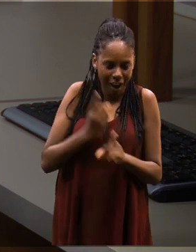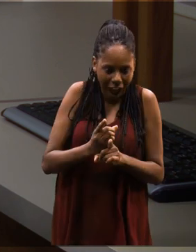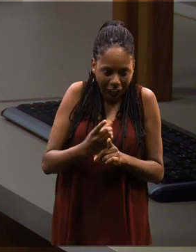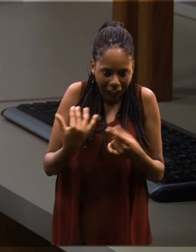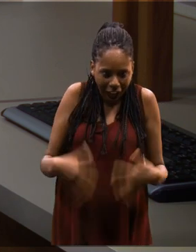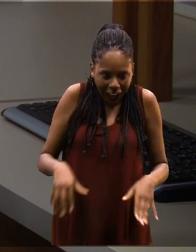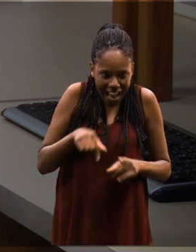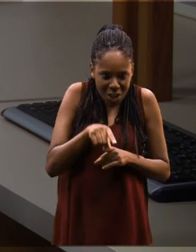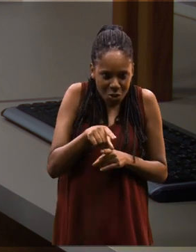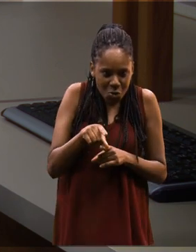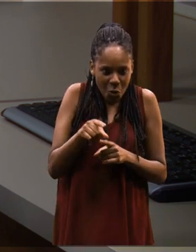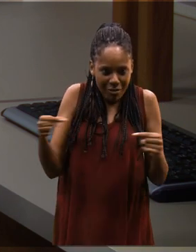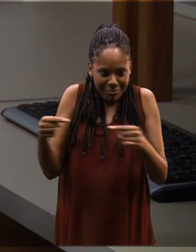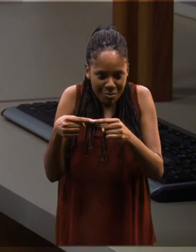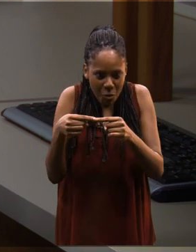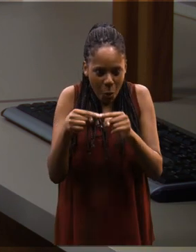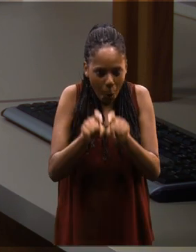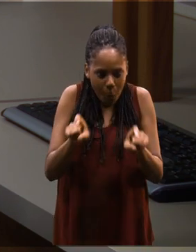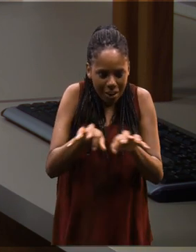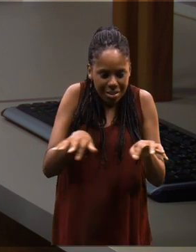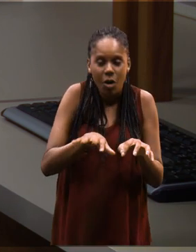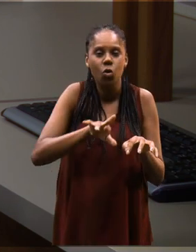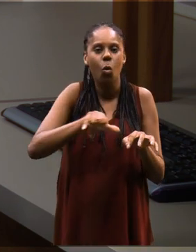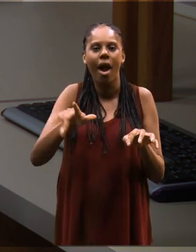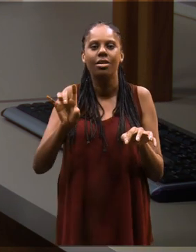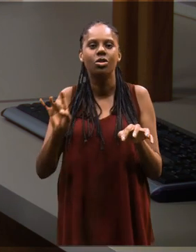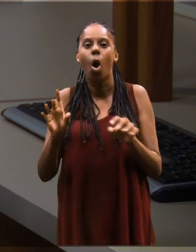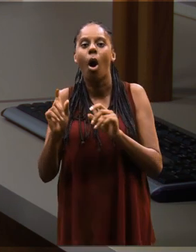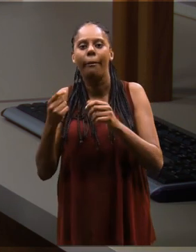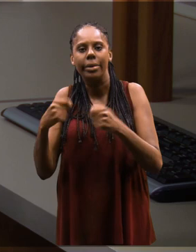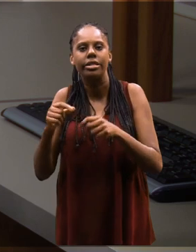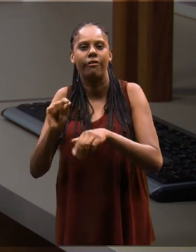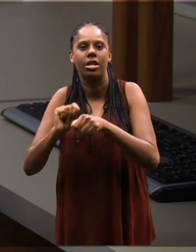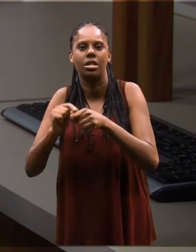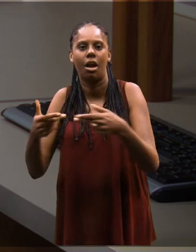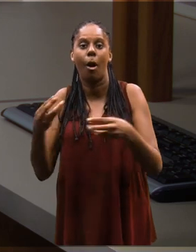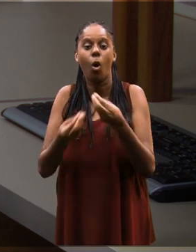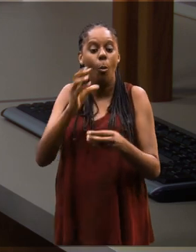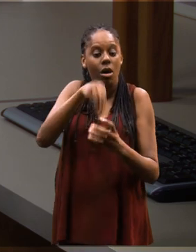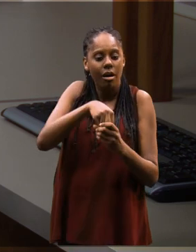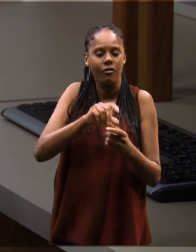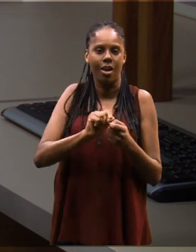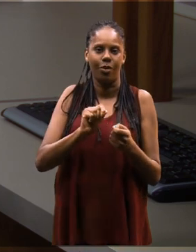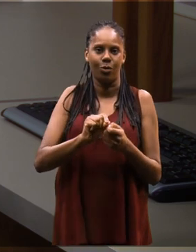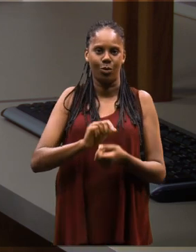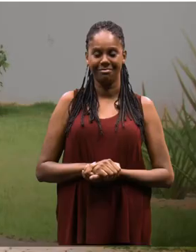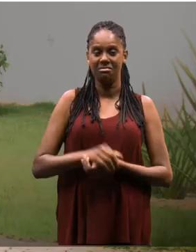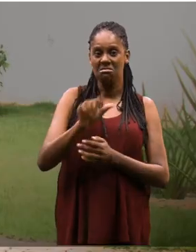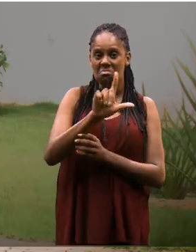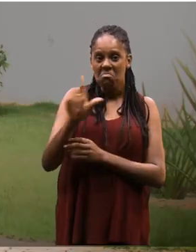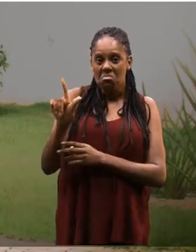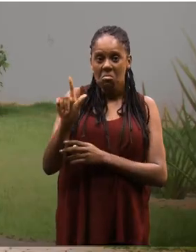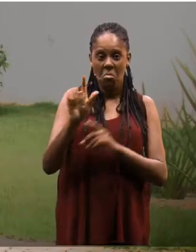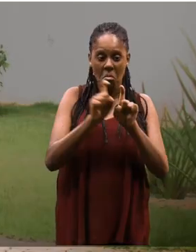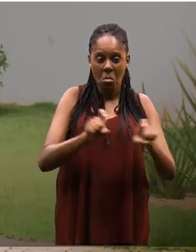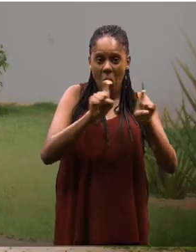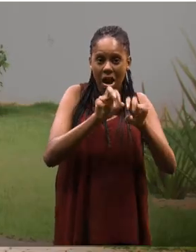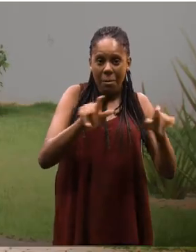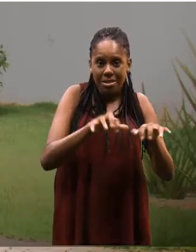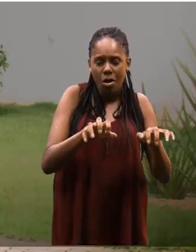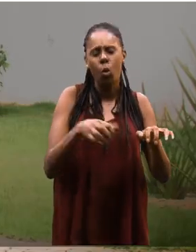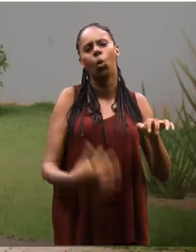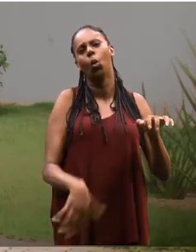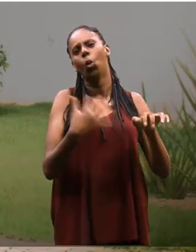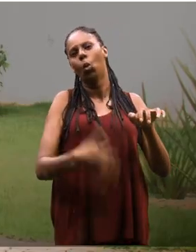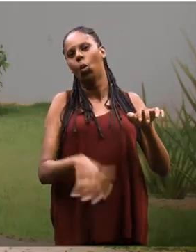é bem incrível, você descobrir realmente o que tem por trás, e não só entender o que você tem que fazer, mas como que é feito. A programação é muito louca,